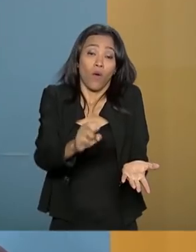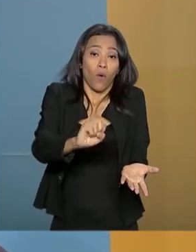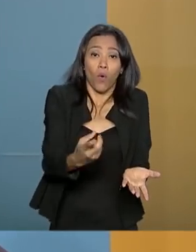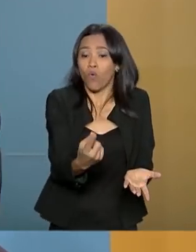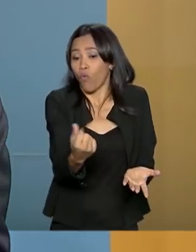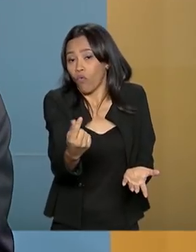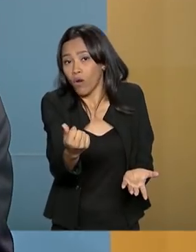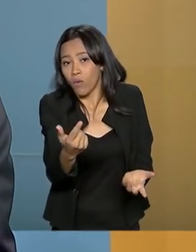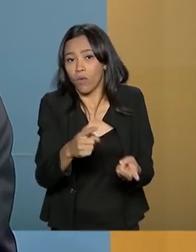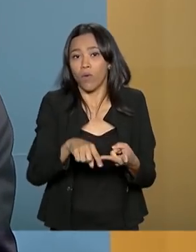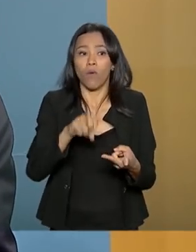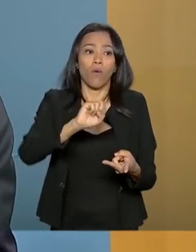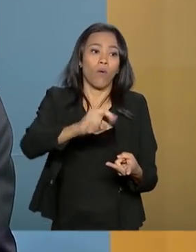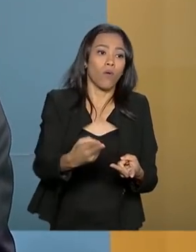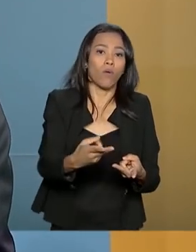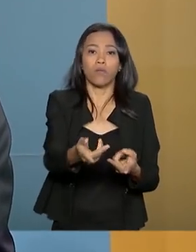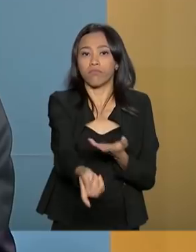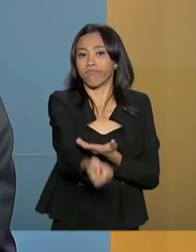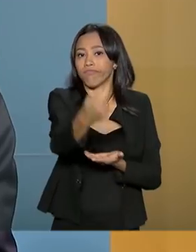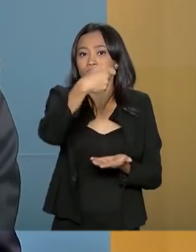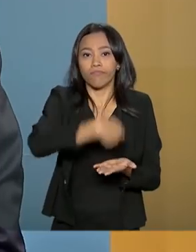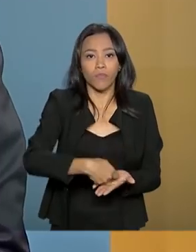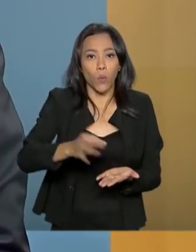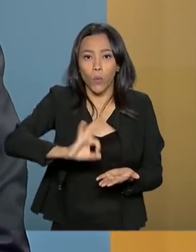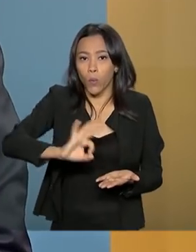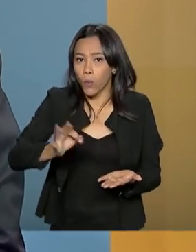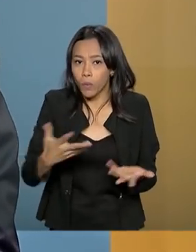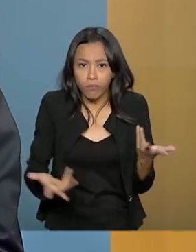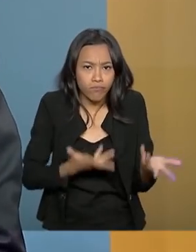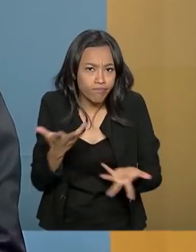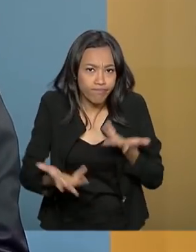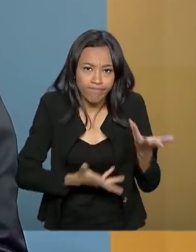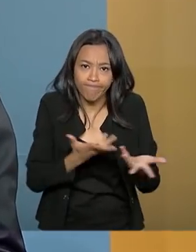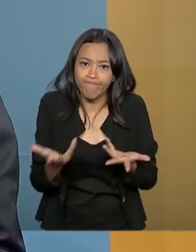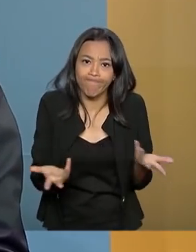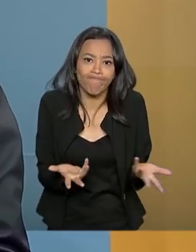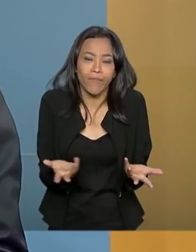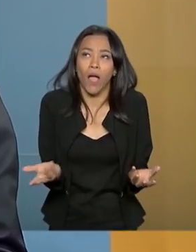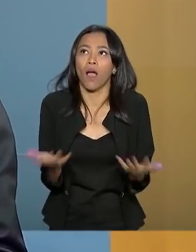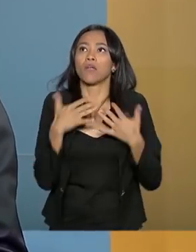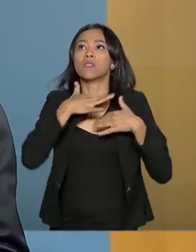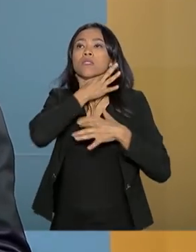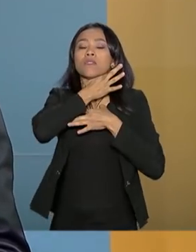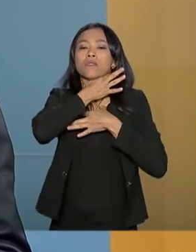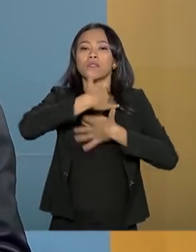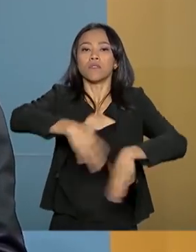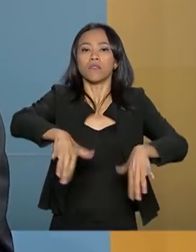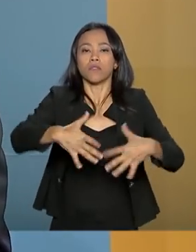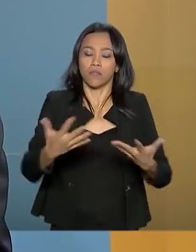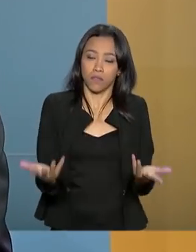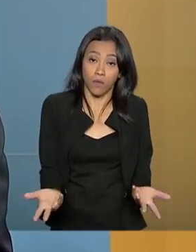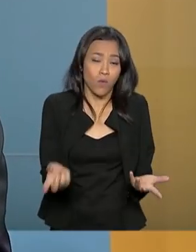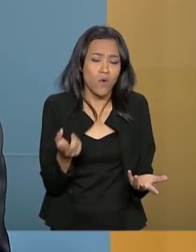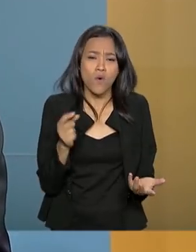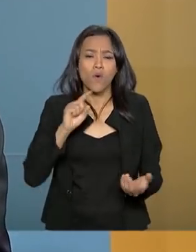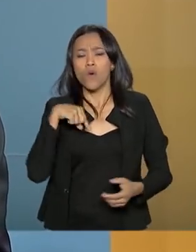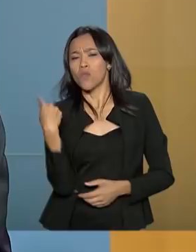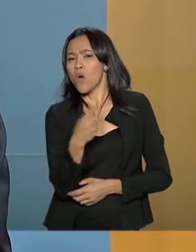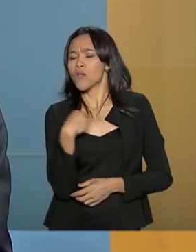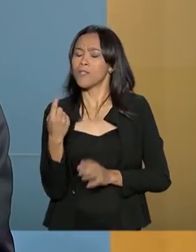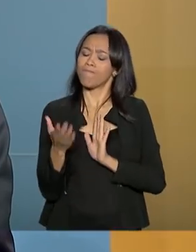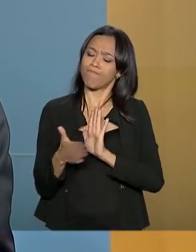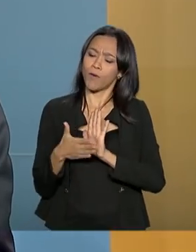ou a forma em que está sendo imposta a sanção ao privado, ela é excessivamente onerosa. De qualquer forma, o que nós estamos